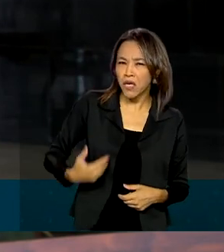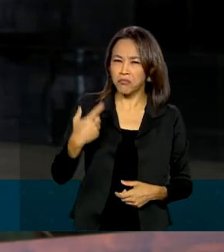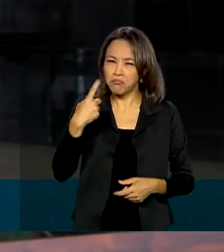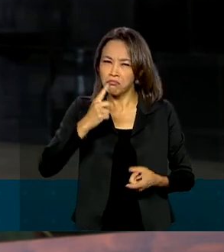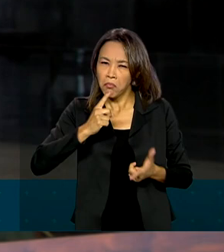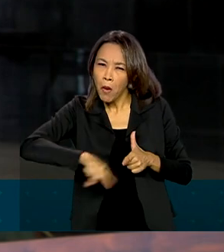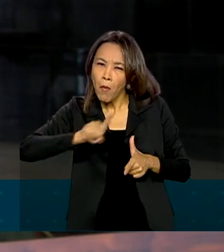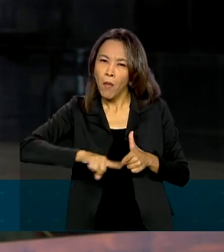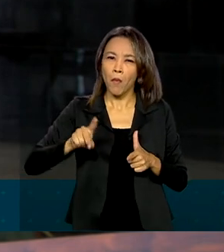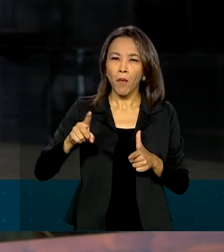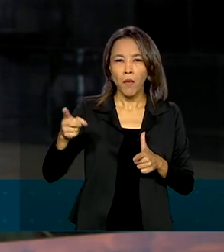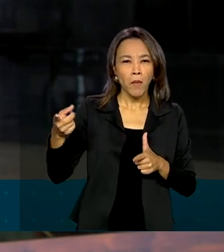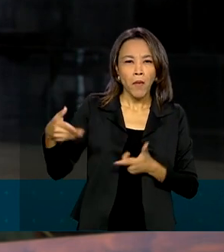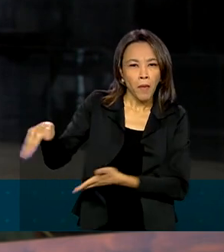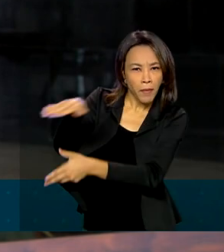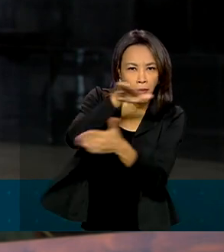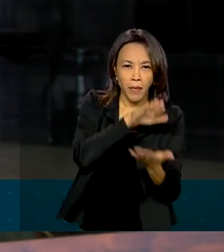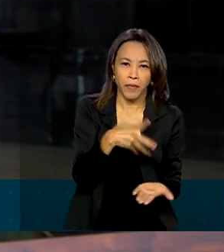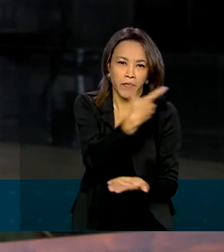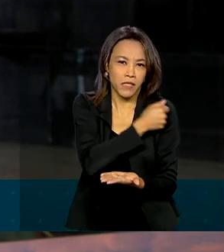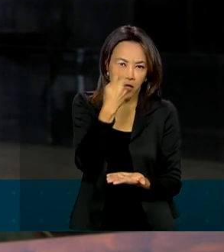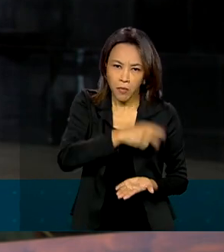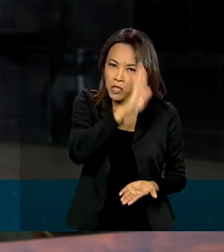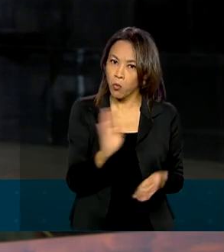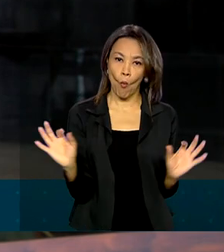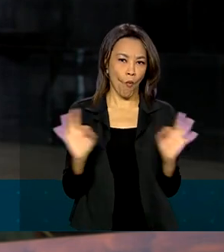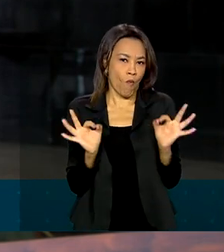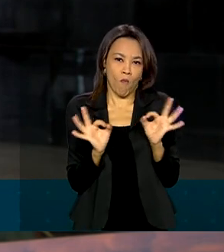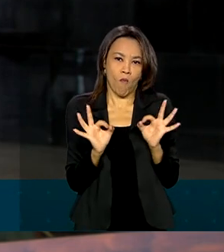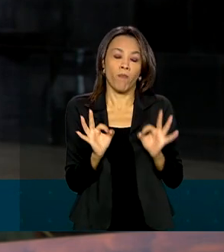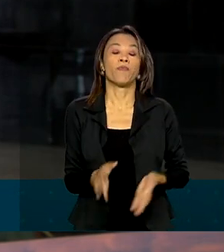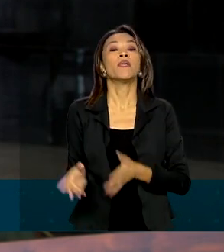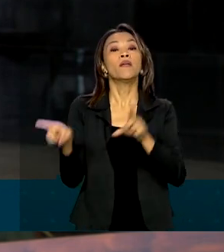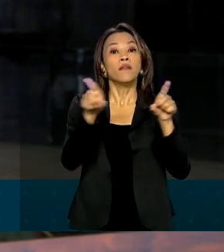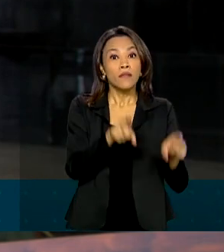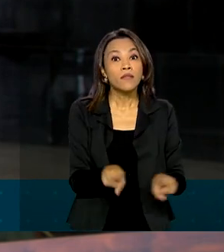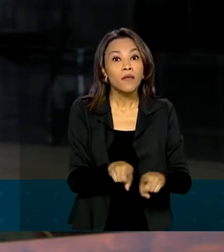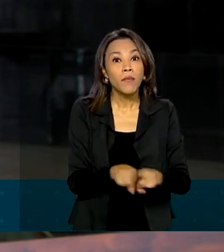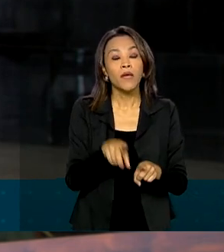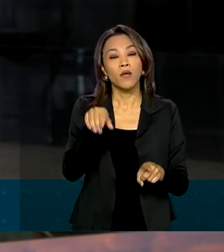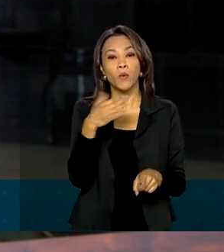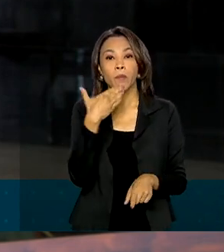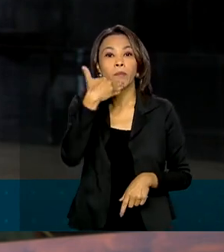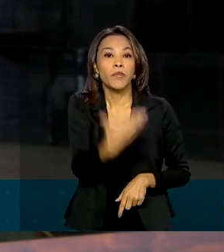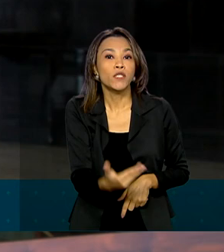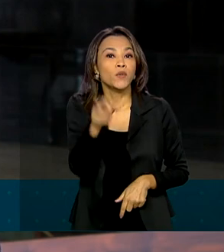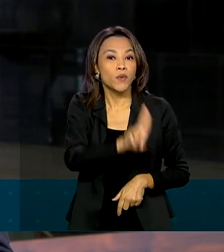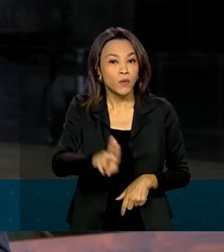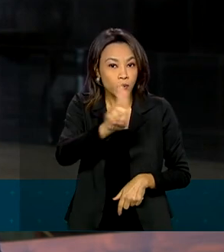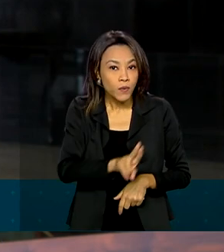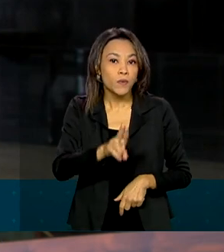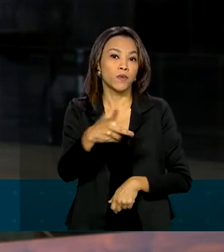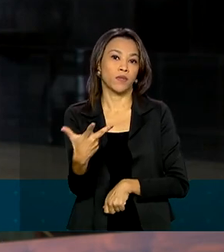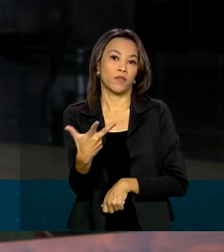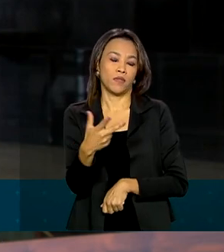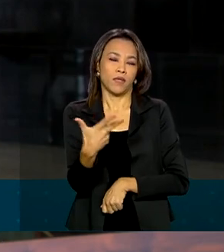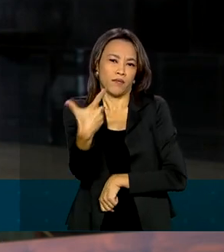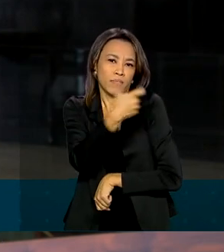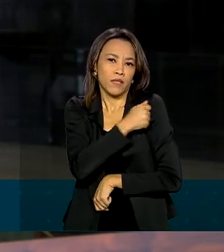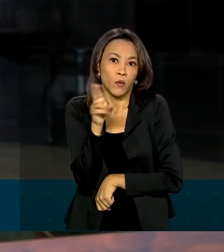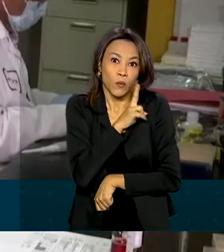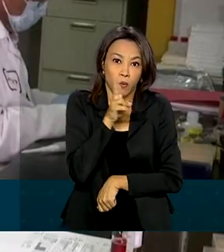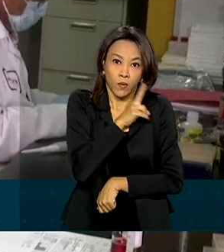exportação dessas vacinas. Seguem também as negociações para a apresentação do pedido de uso emergencial da vacina junto à